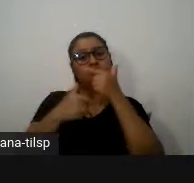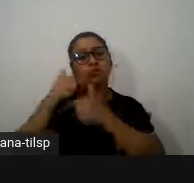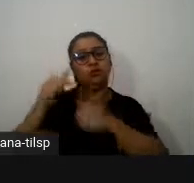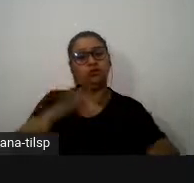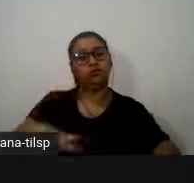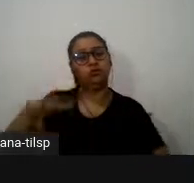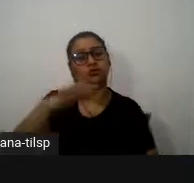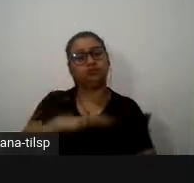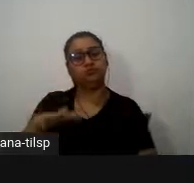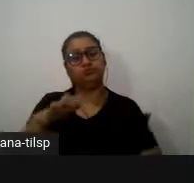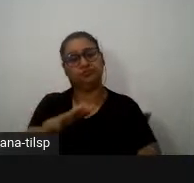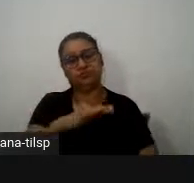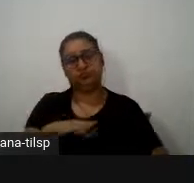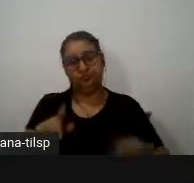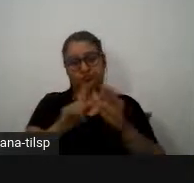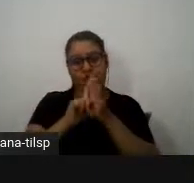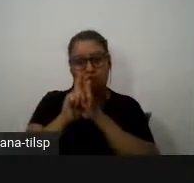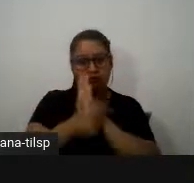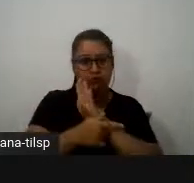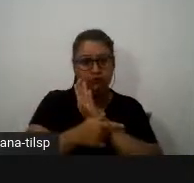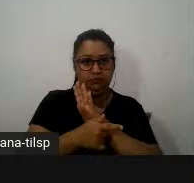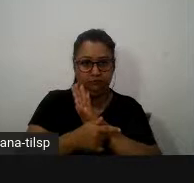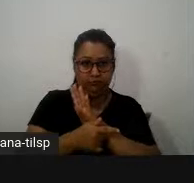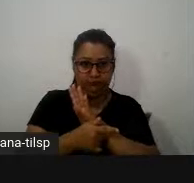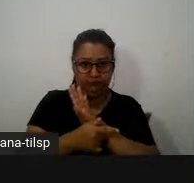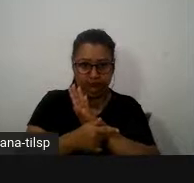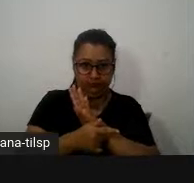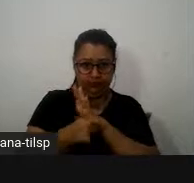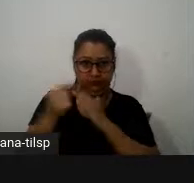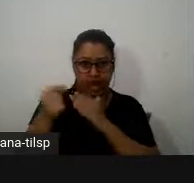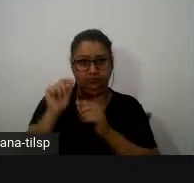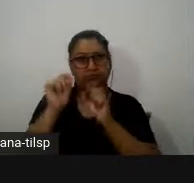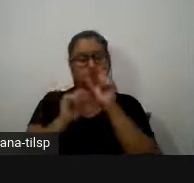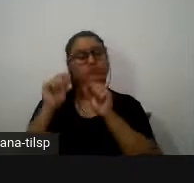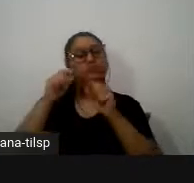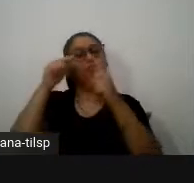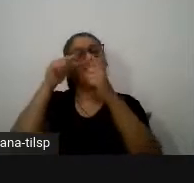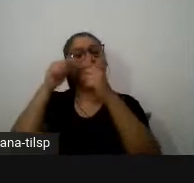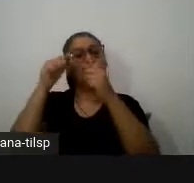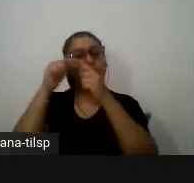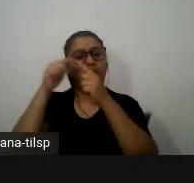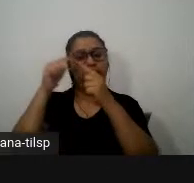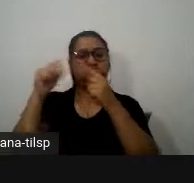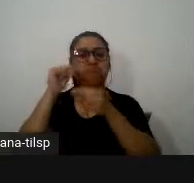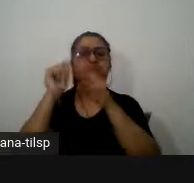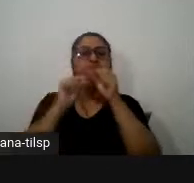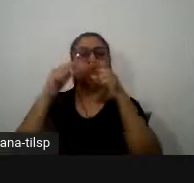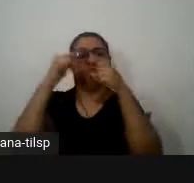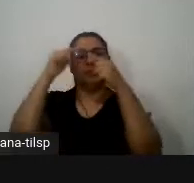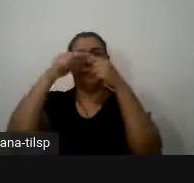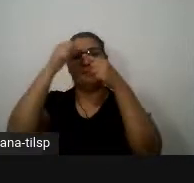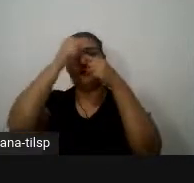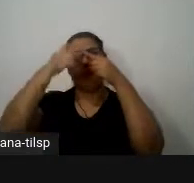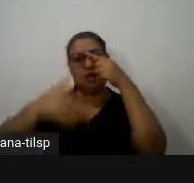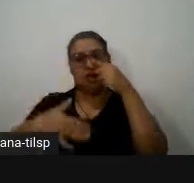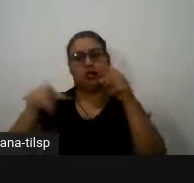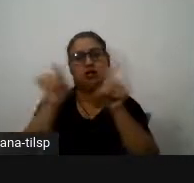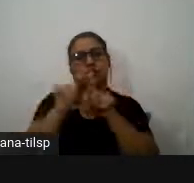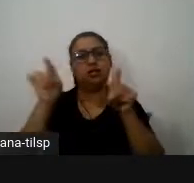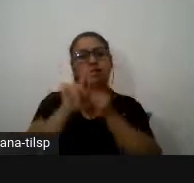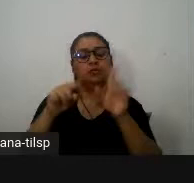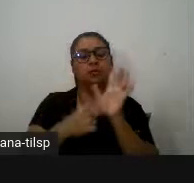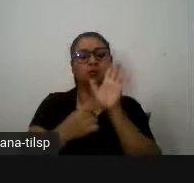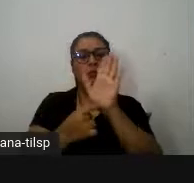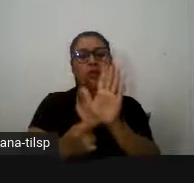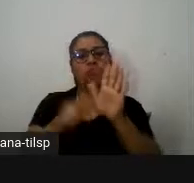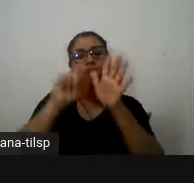géneros ou seja das recorrências dos elementos comuns a todos os textos o que nós conseguimos detectar são os parâmetros de